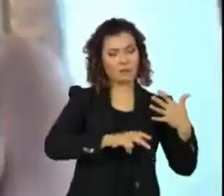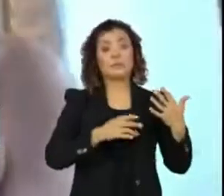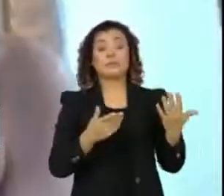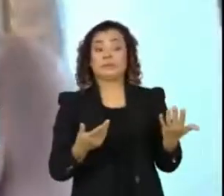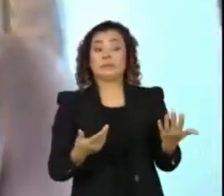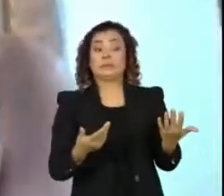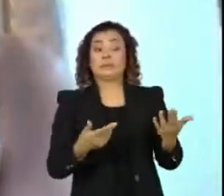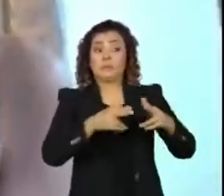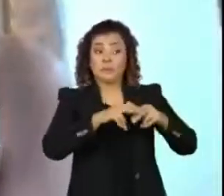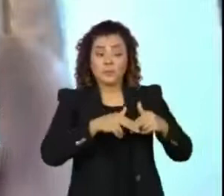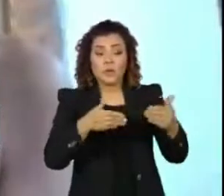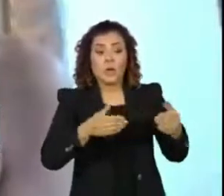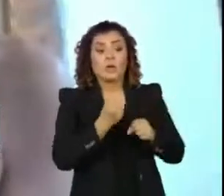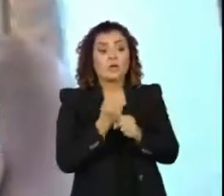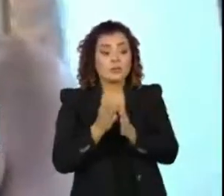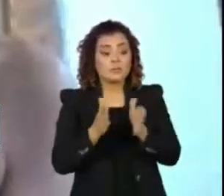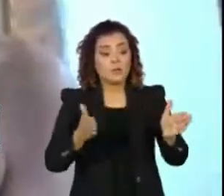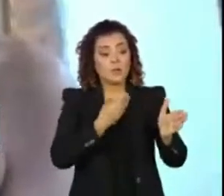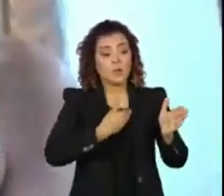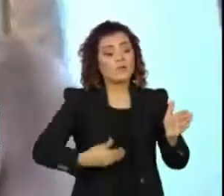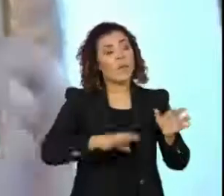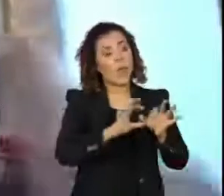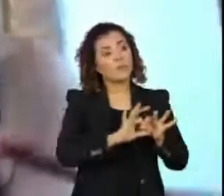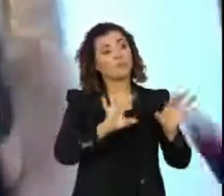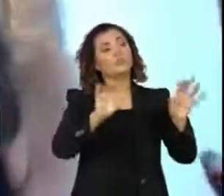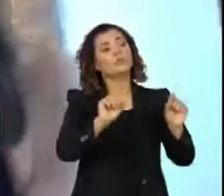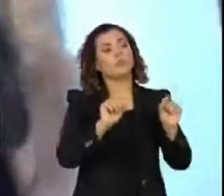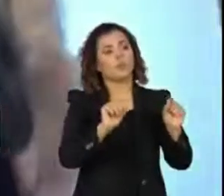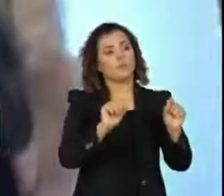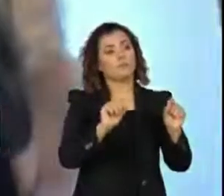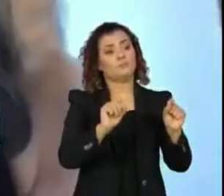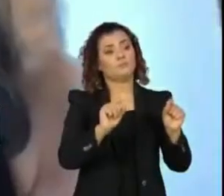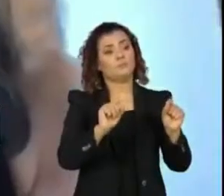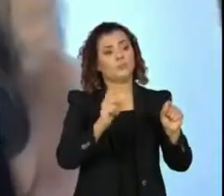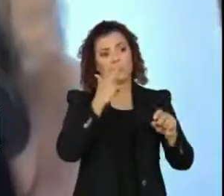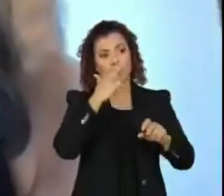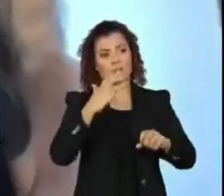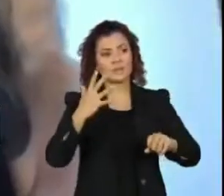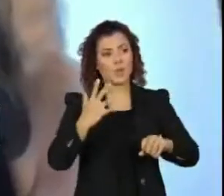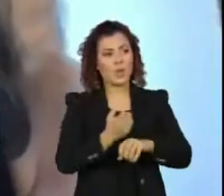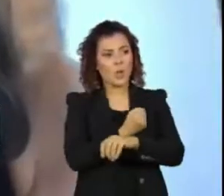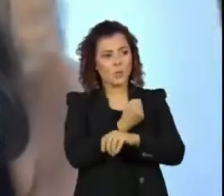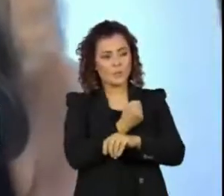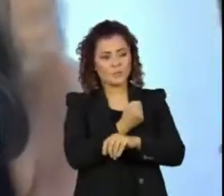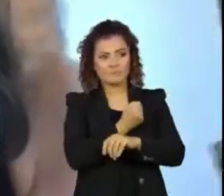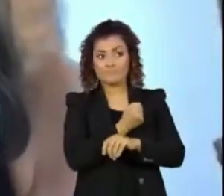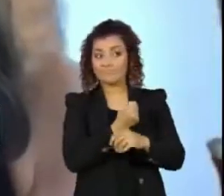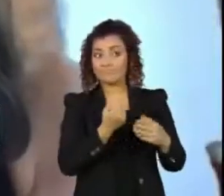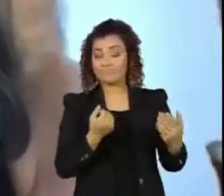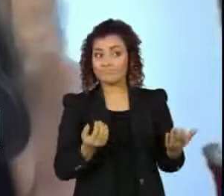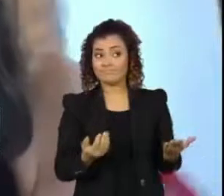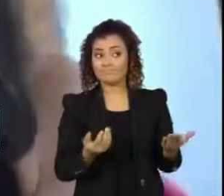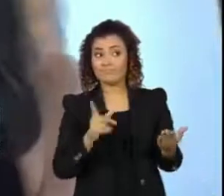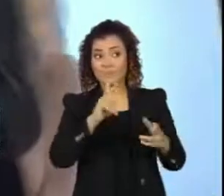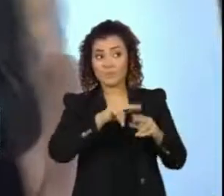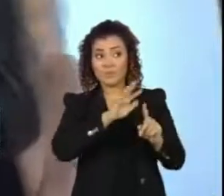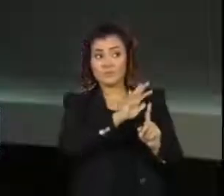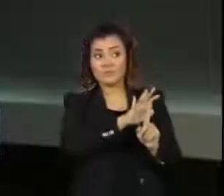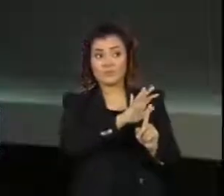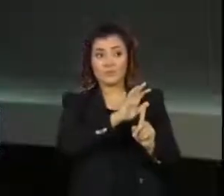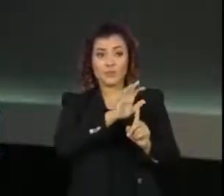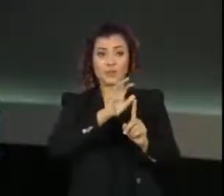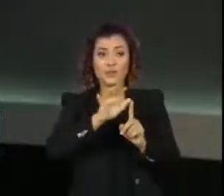Este ano, o governo recebeu autorização, né? Para comemorar o golpe. Queria ouvi-la sobre o impacto